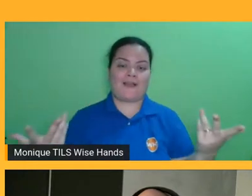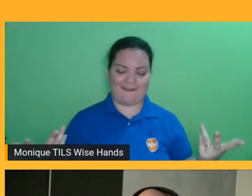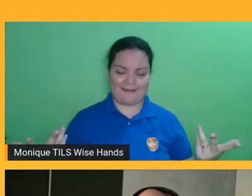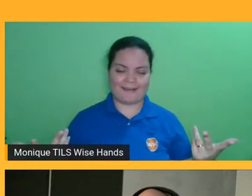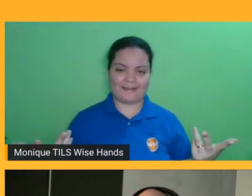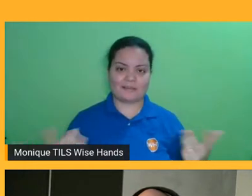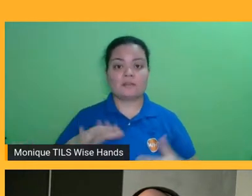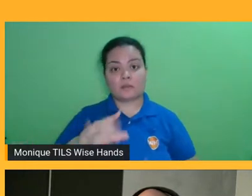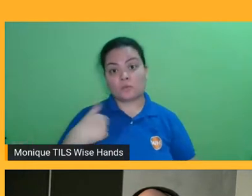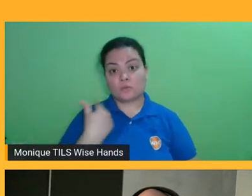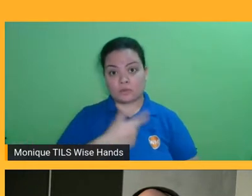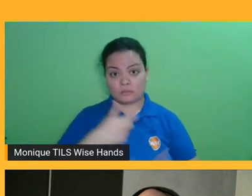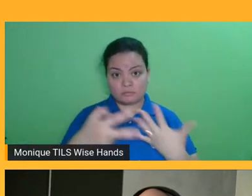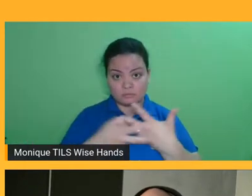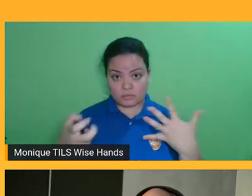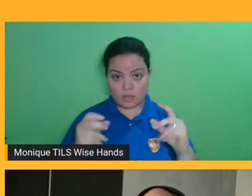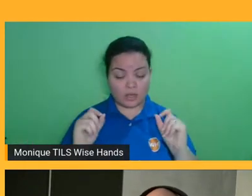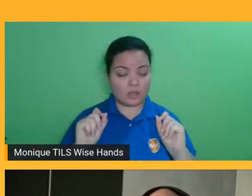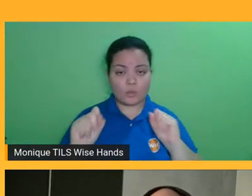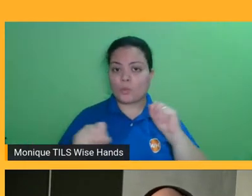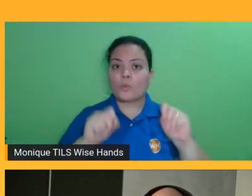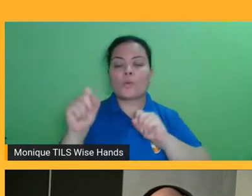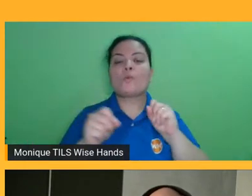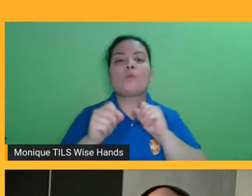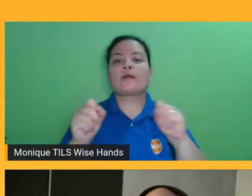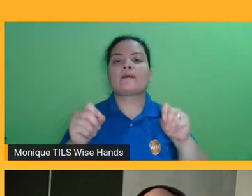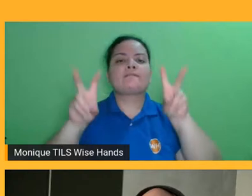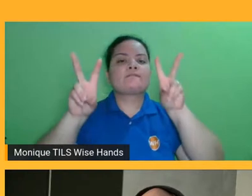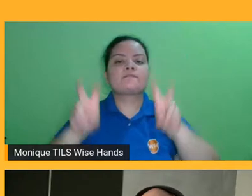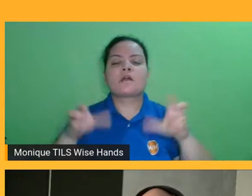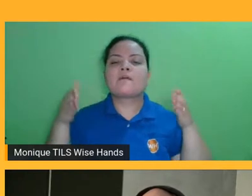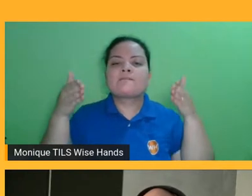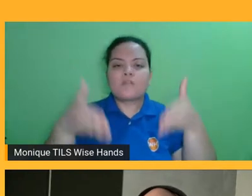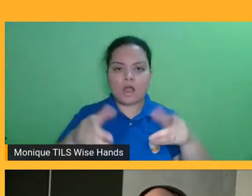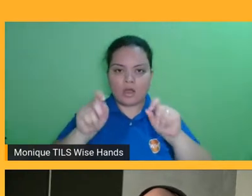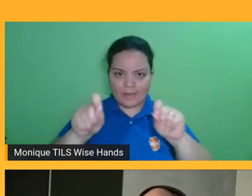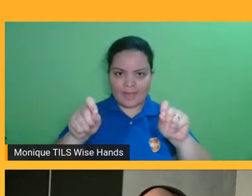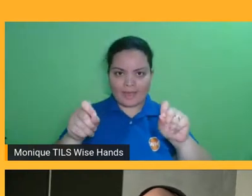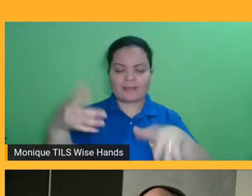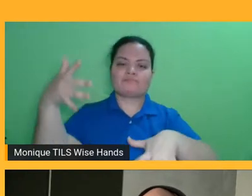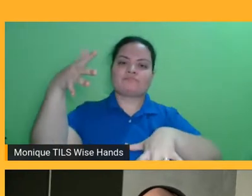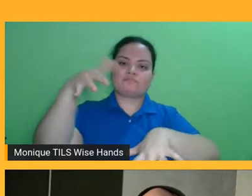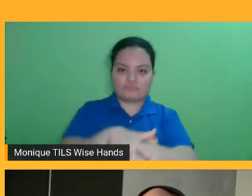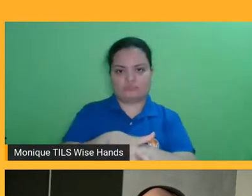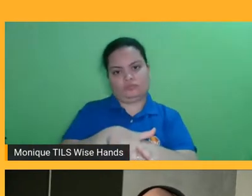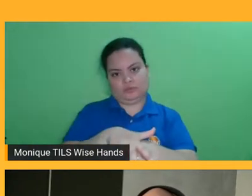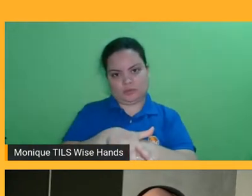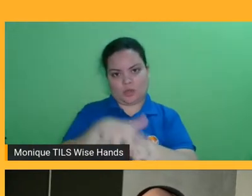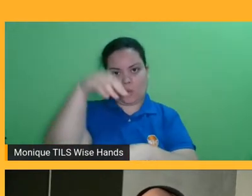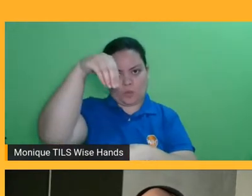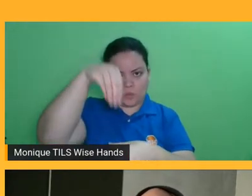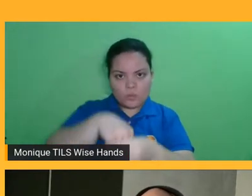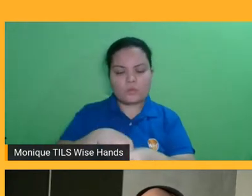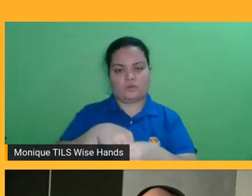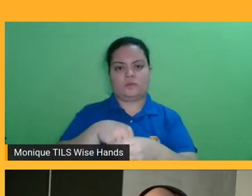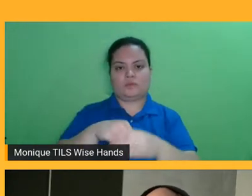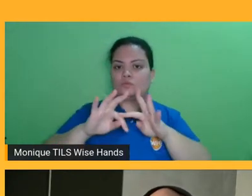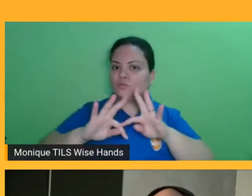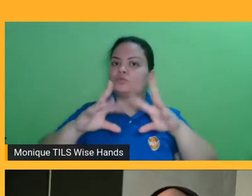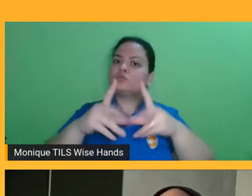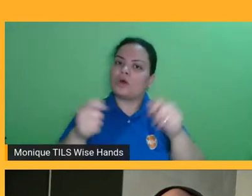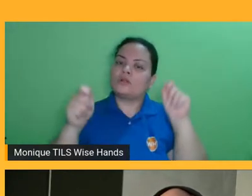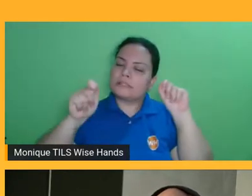A inclusão é onde todos conseguem acessar em um único lugar a mesma coisa,